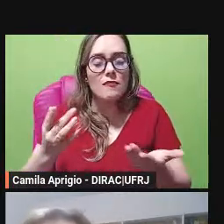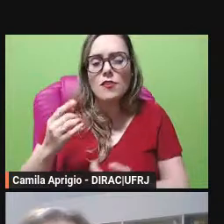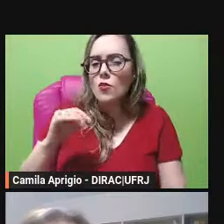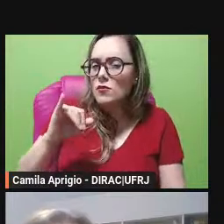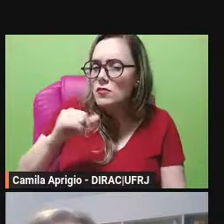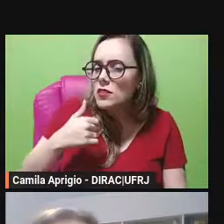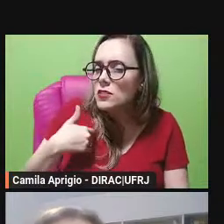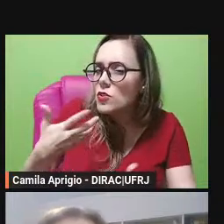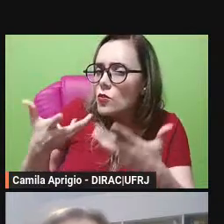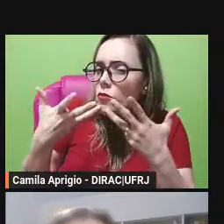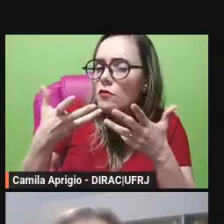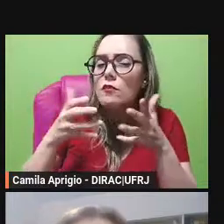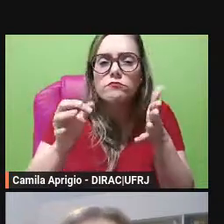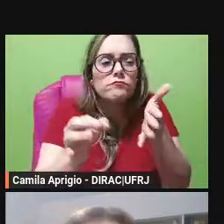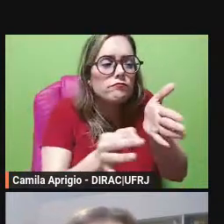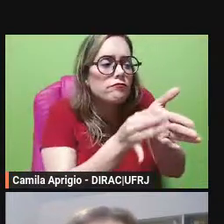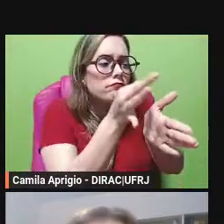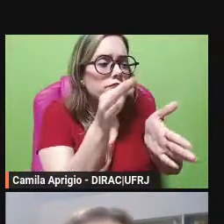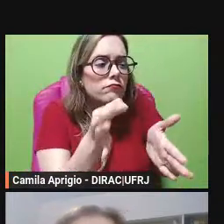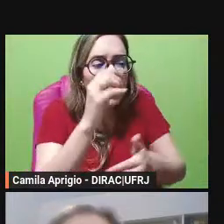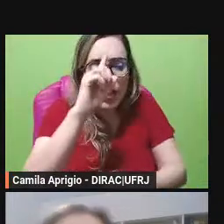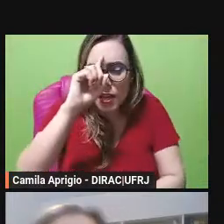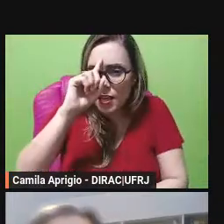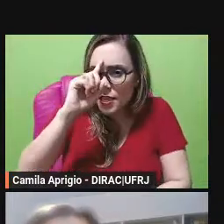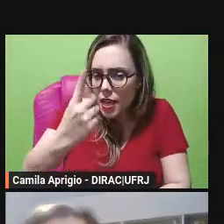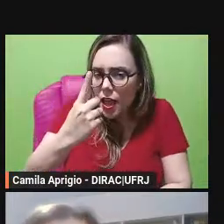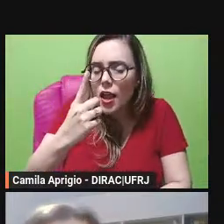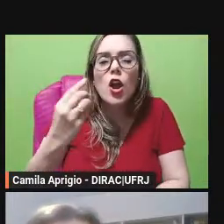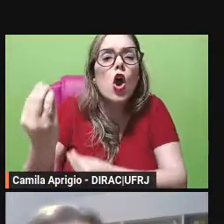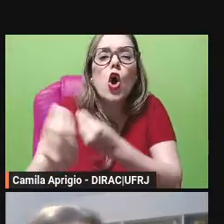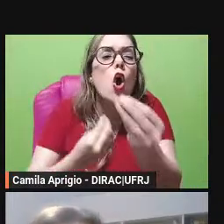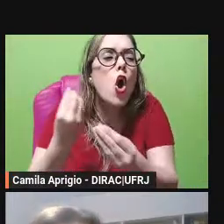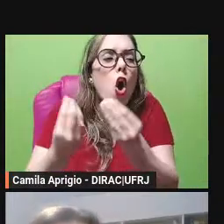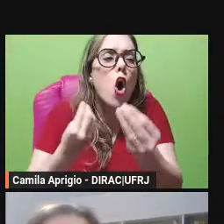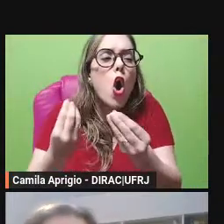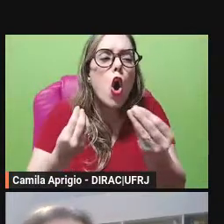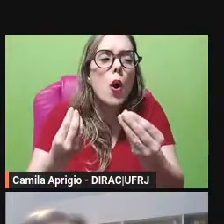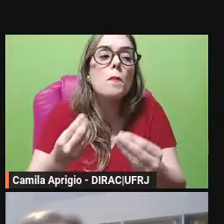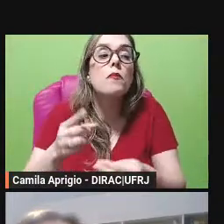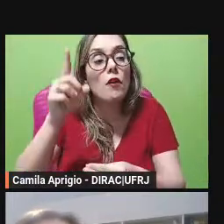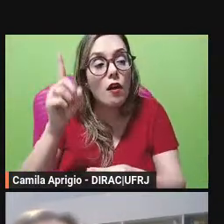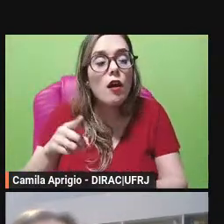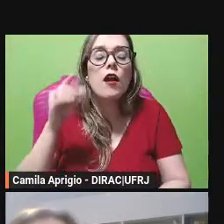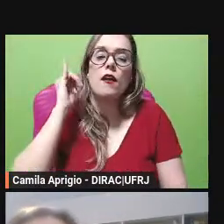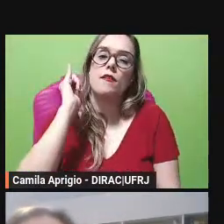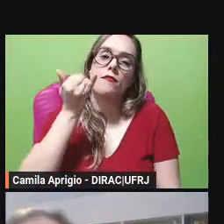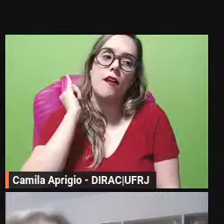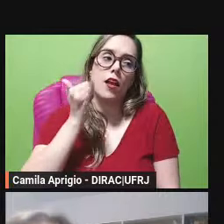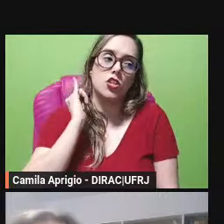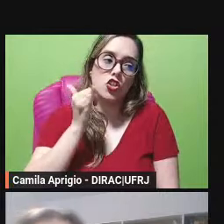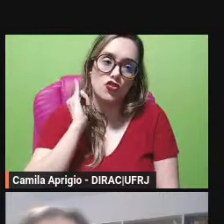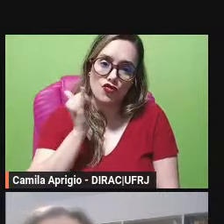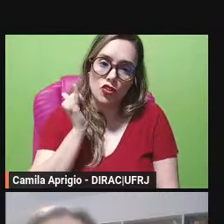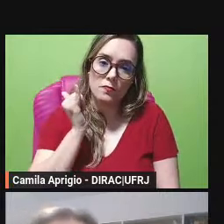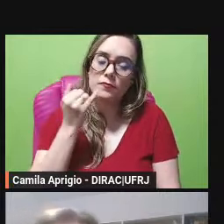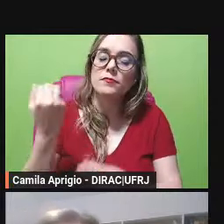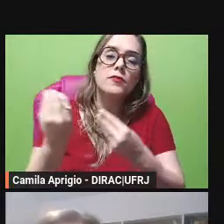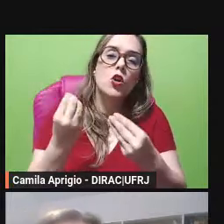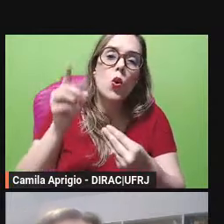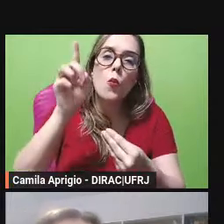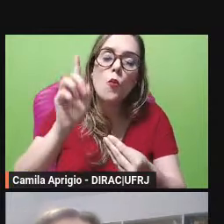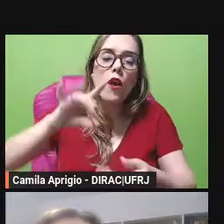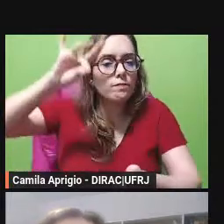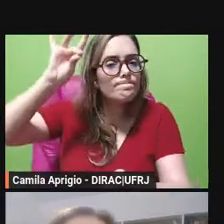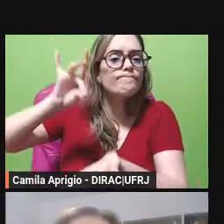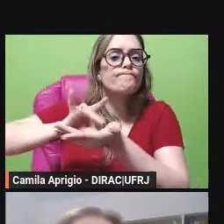da sua ideia usando o exemplo ele usa uma narrativa uma narrativa de fato real agora